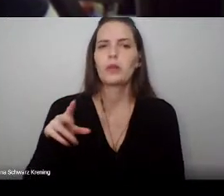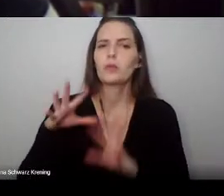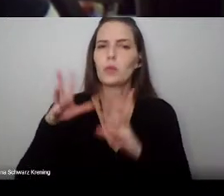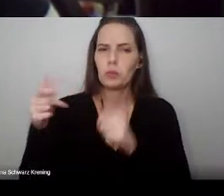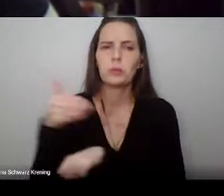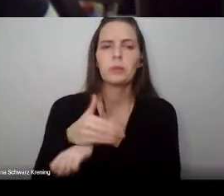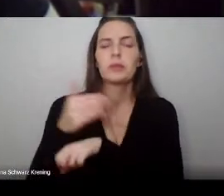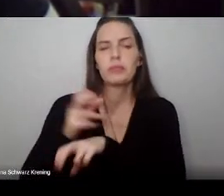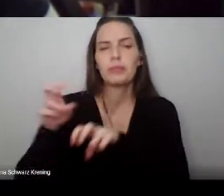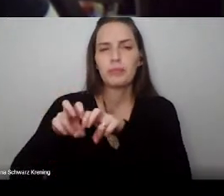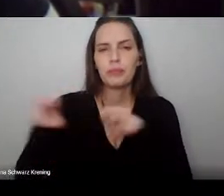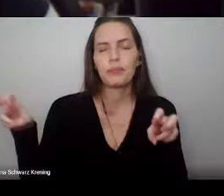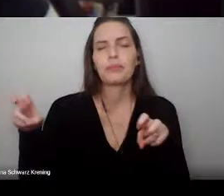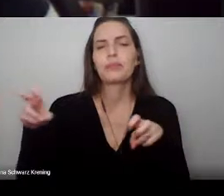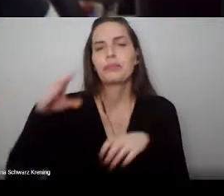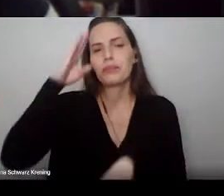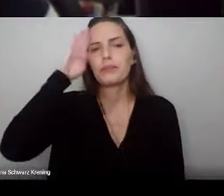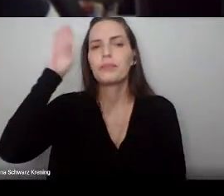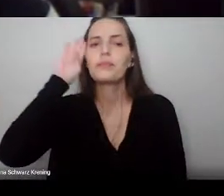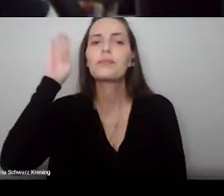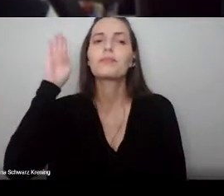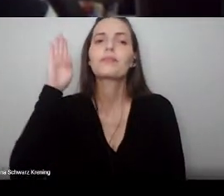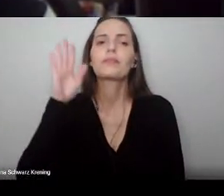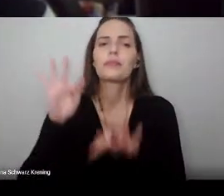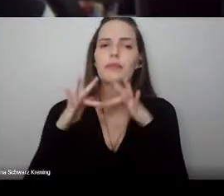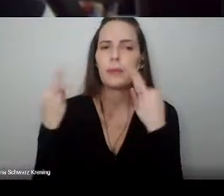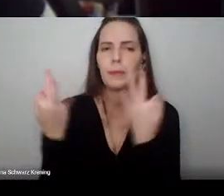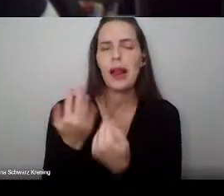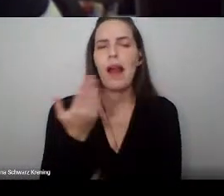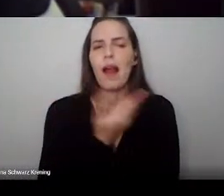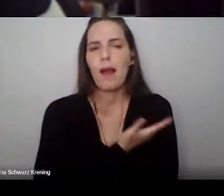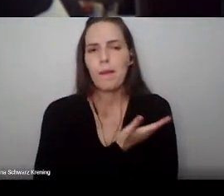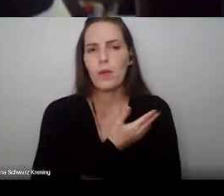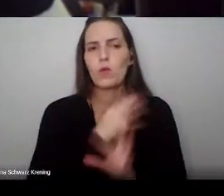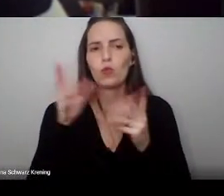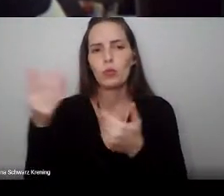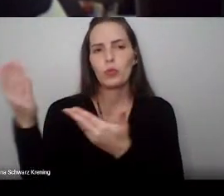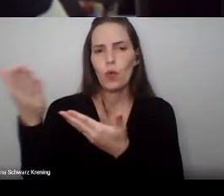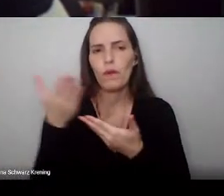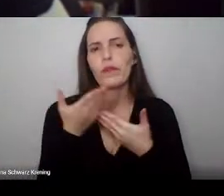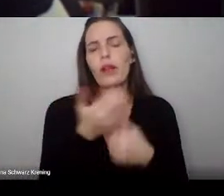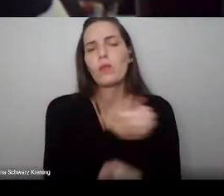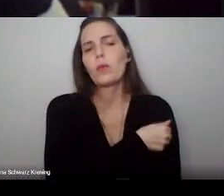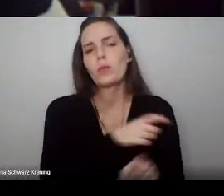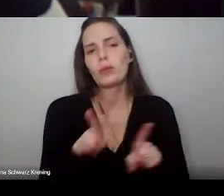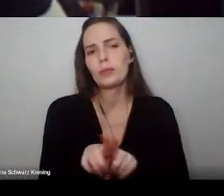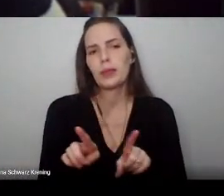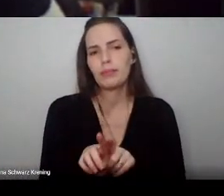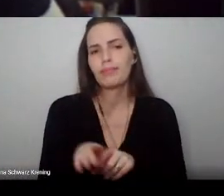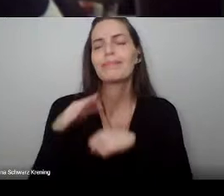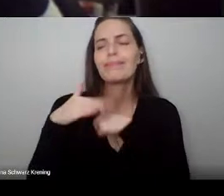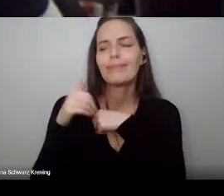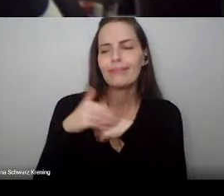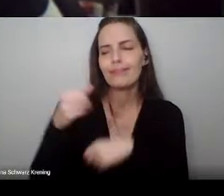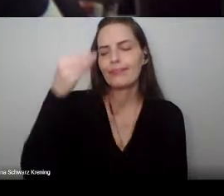acadêmicos, pais, familiares desformandos e convidados. Queridos afilhados e afilhadas,